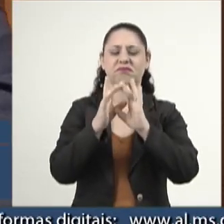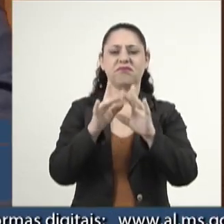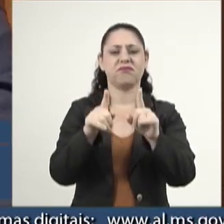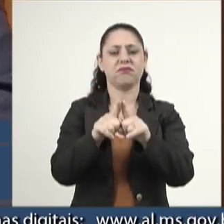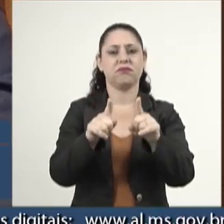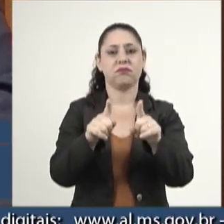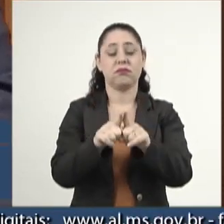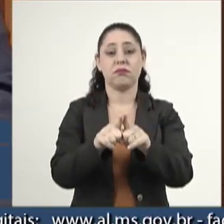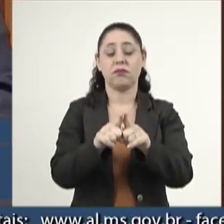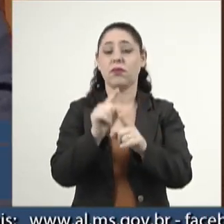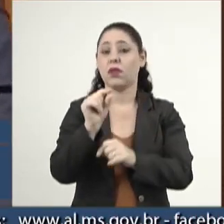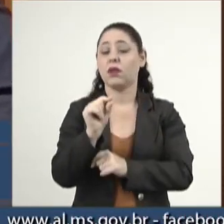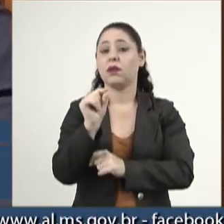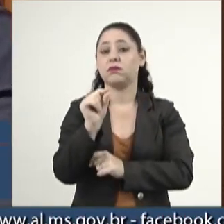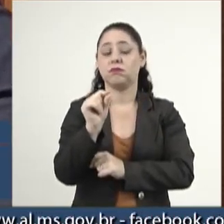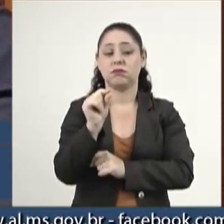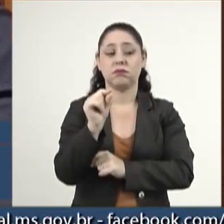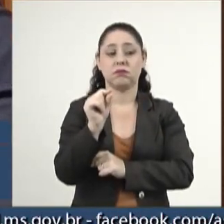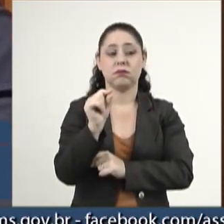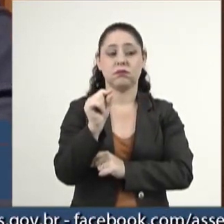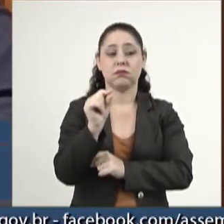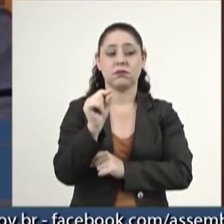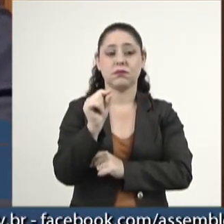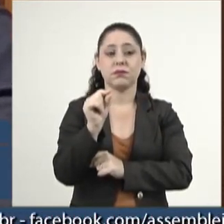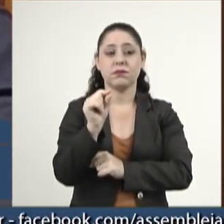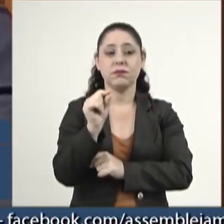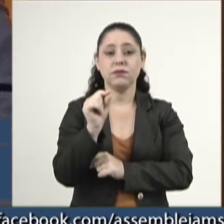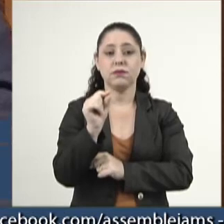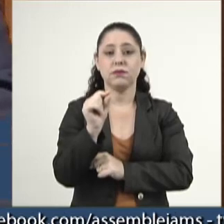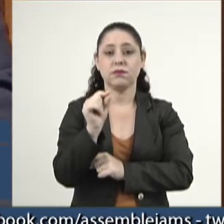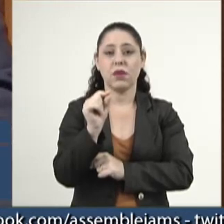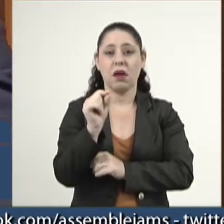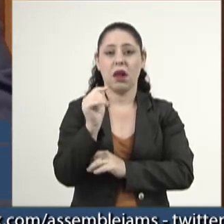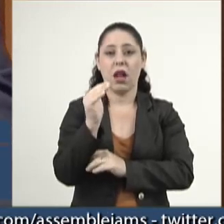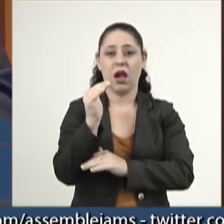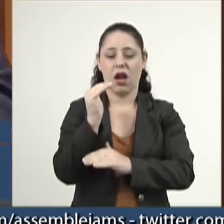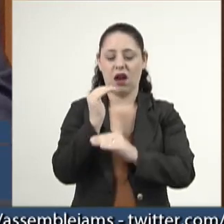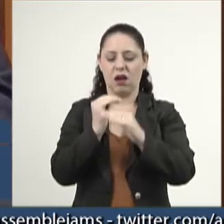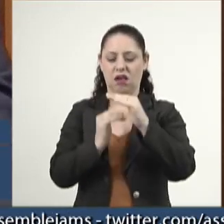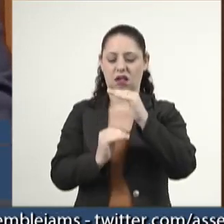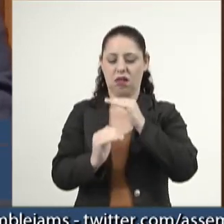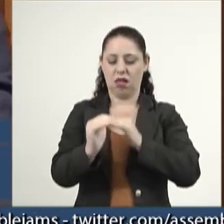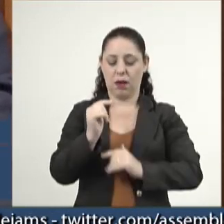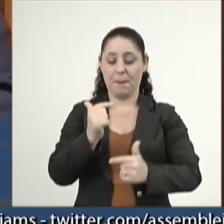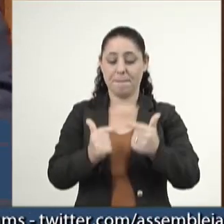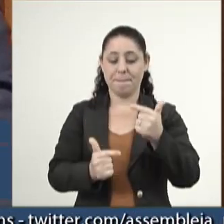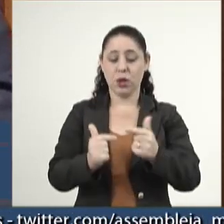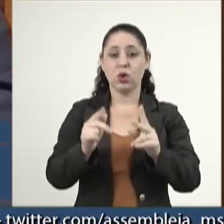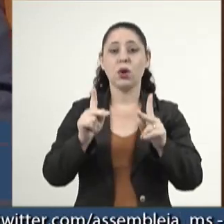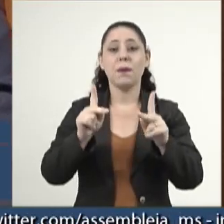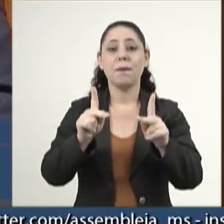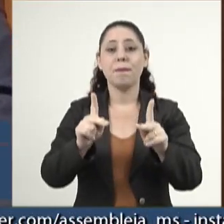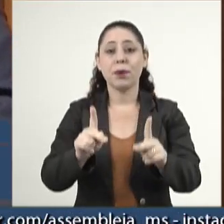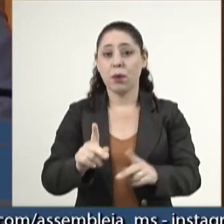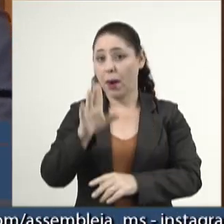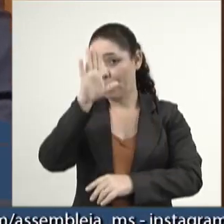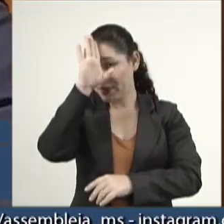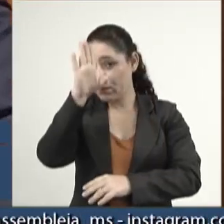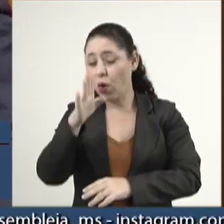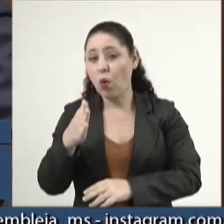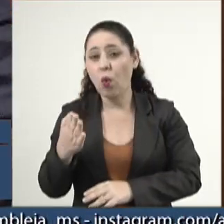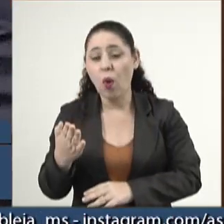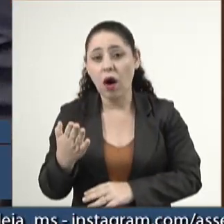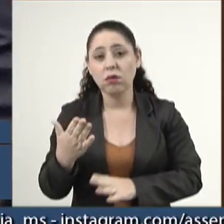de retrocesso nas políticas públicas, principalmente